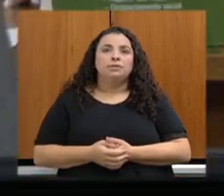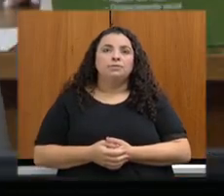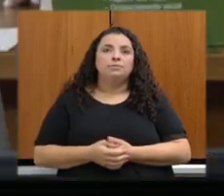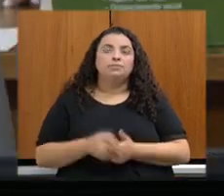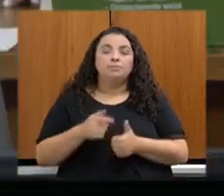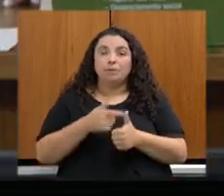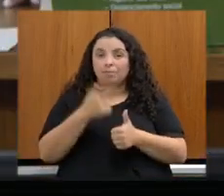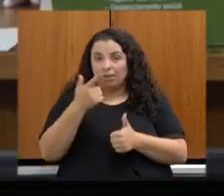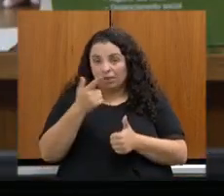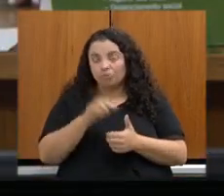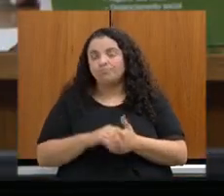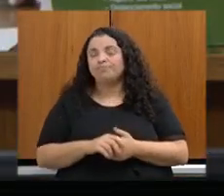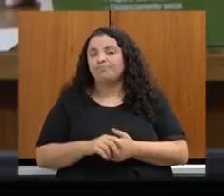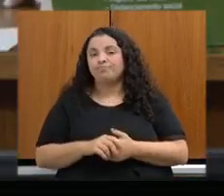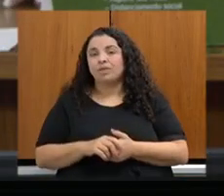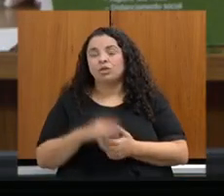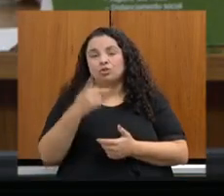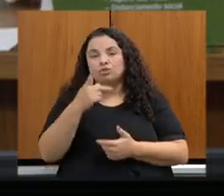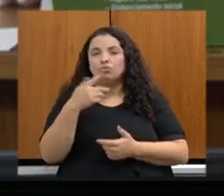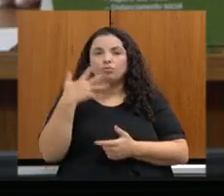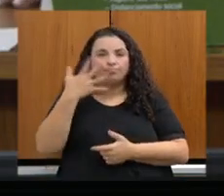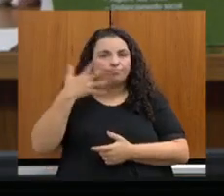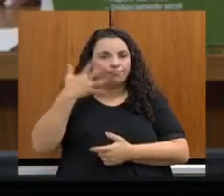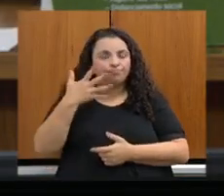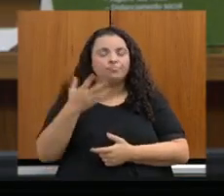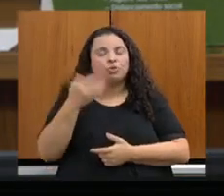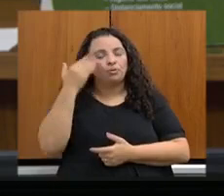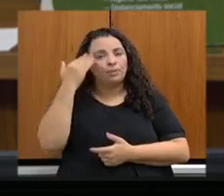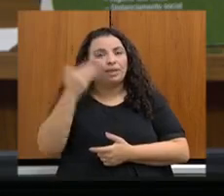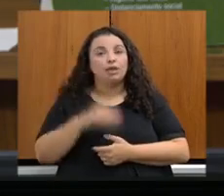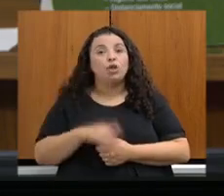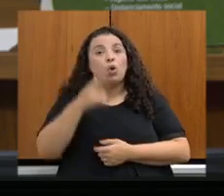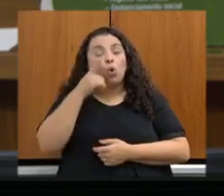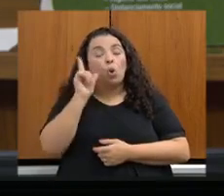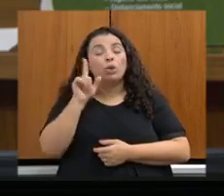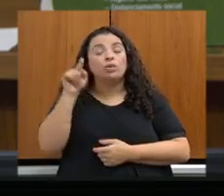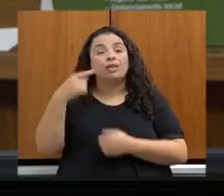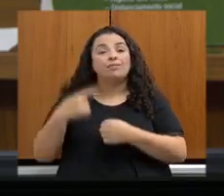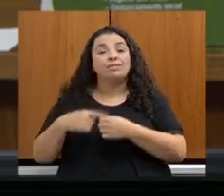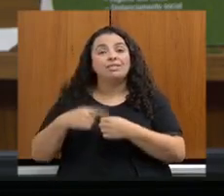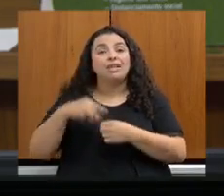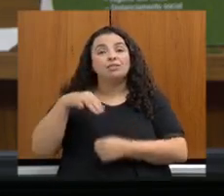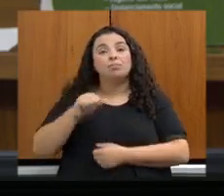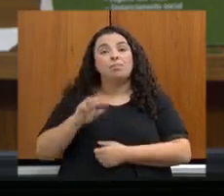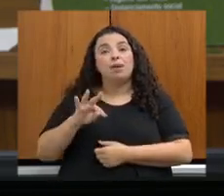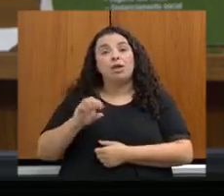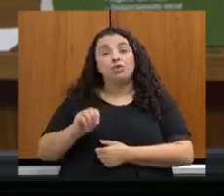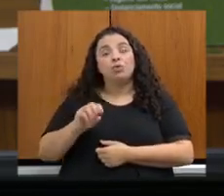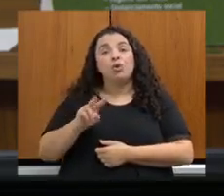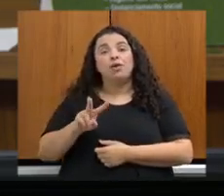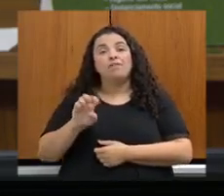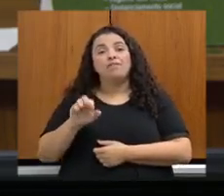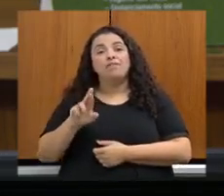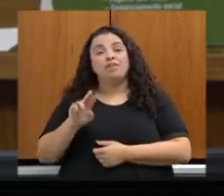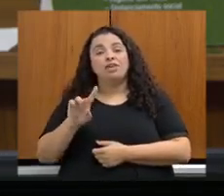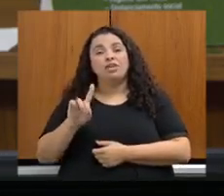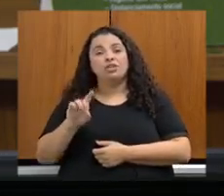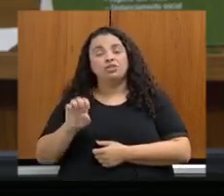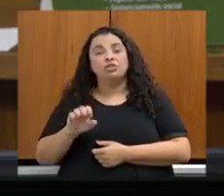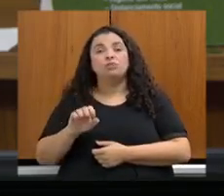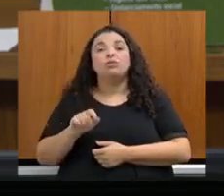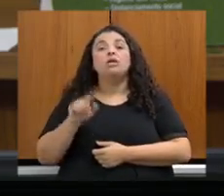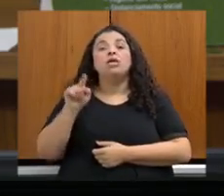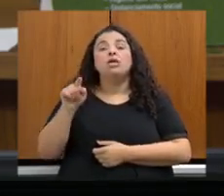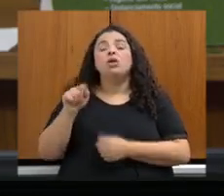Gilmar, obrigada pelas suas considerações. Eu estava em Mato Verde antes de ontem com o Otávio e a gente conversava um pouco sobre a importância de a gente